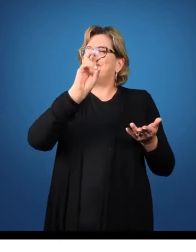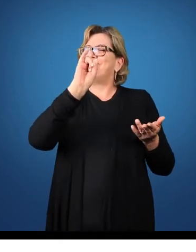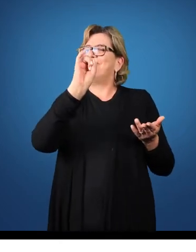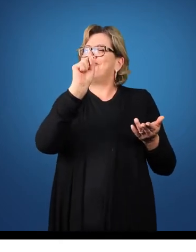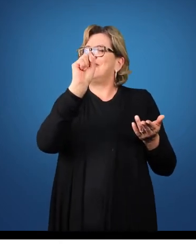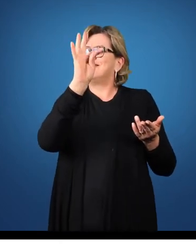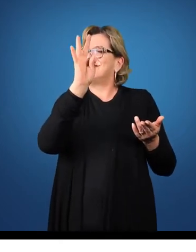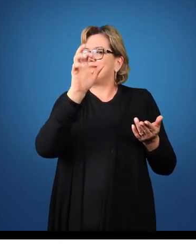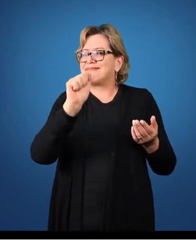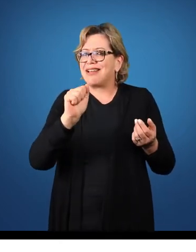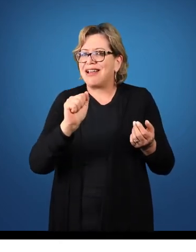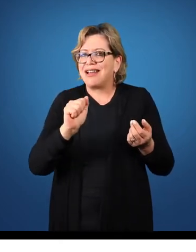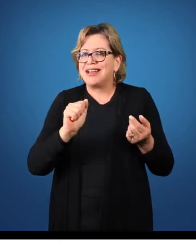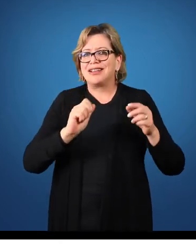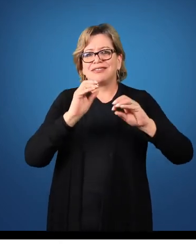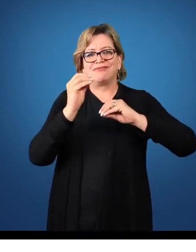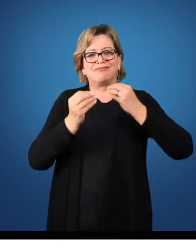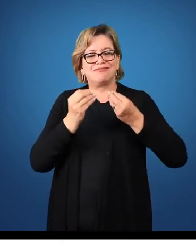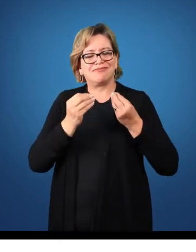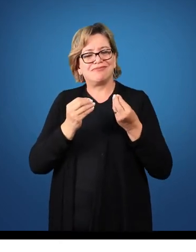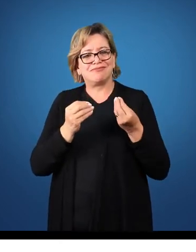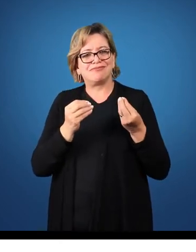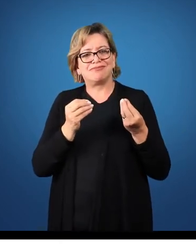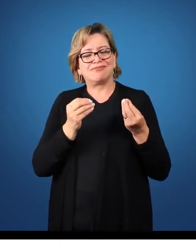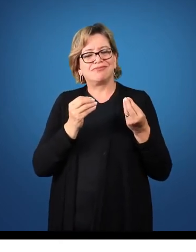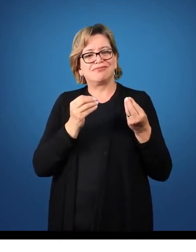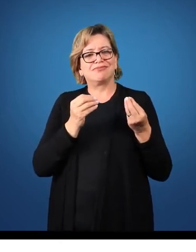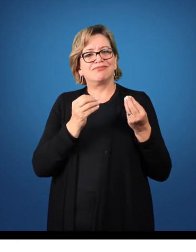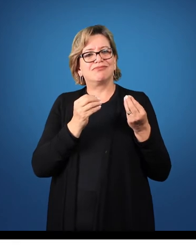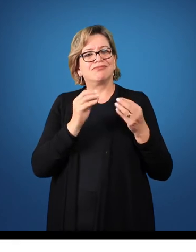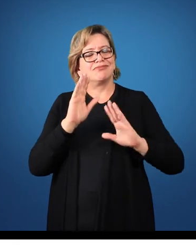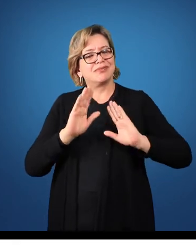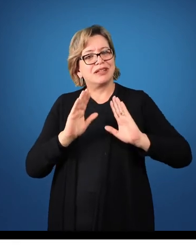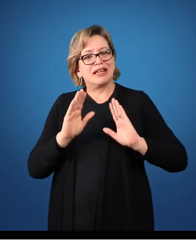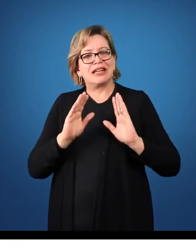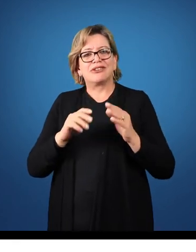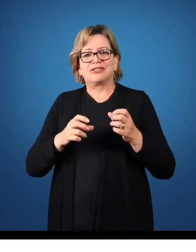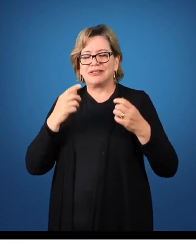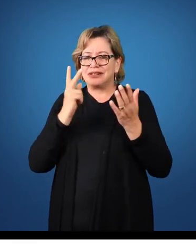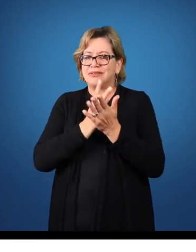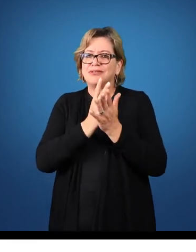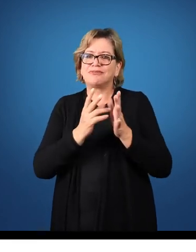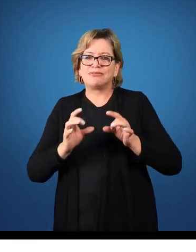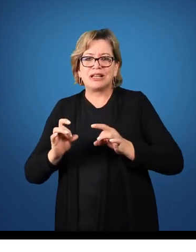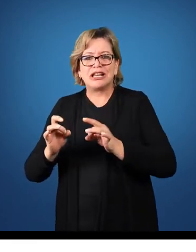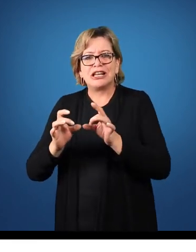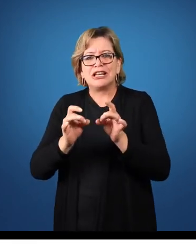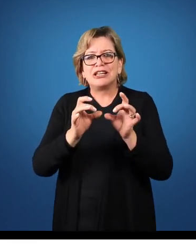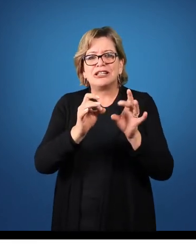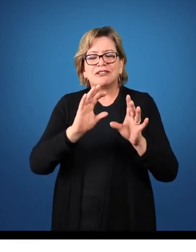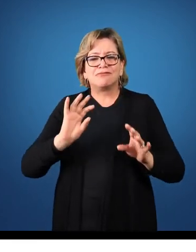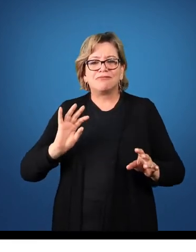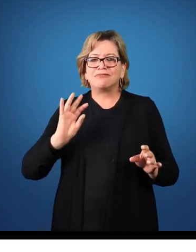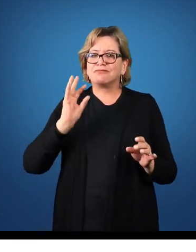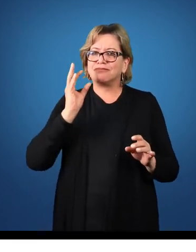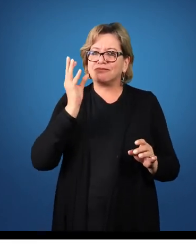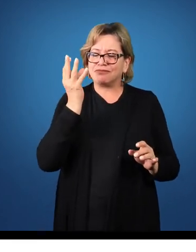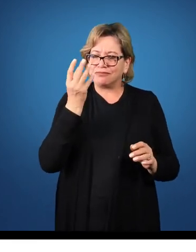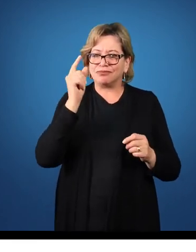empresa. As comercializações elas são